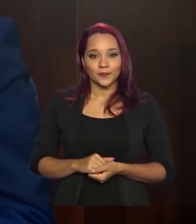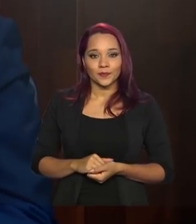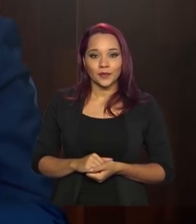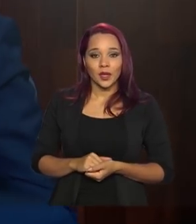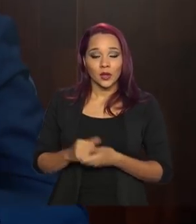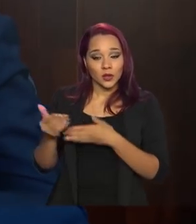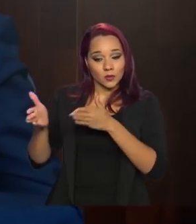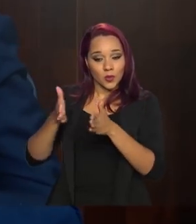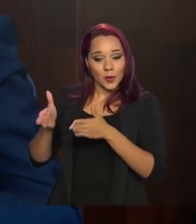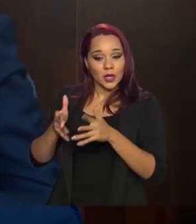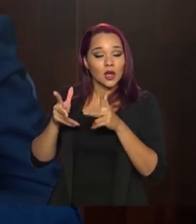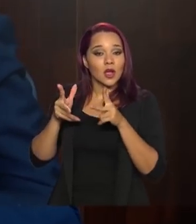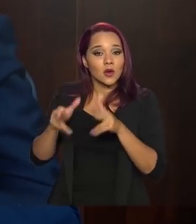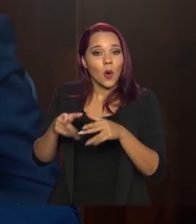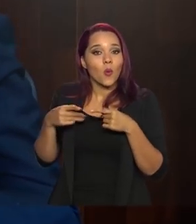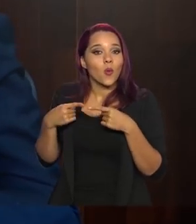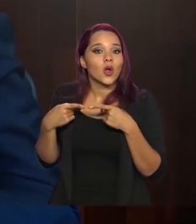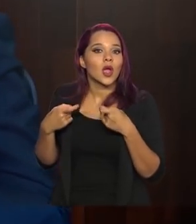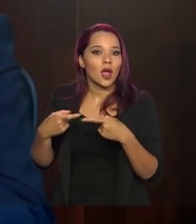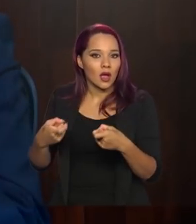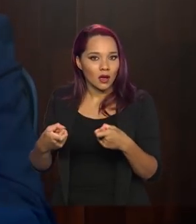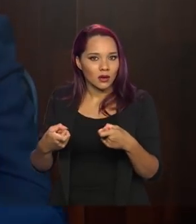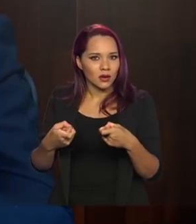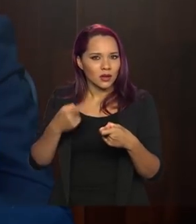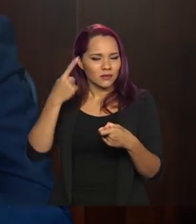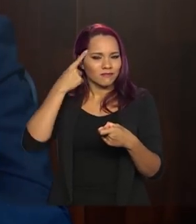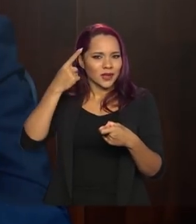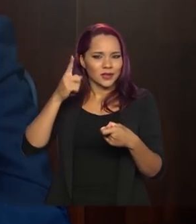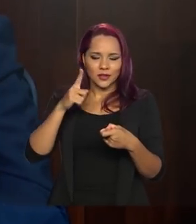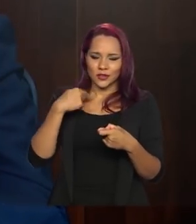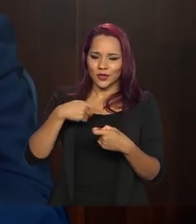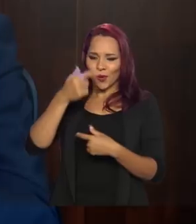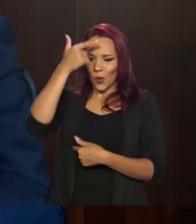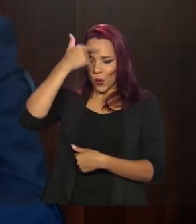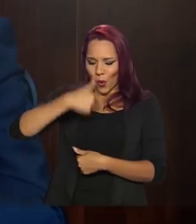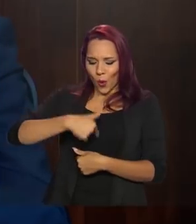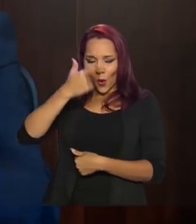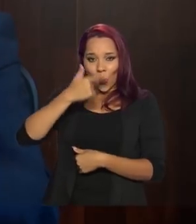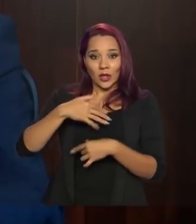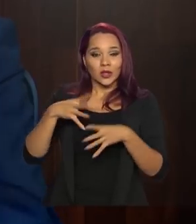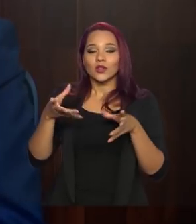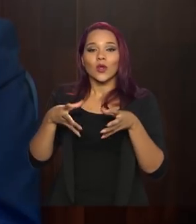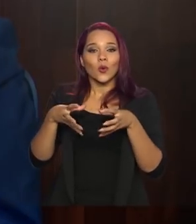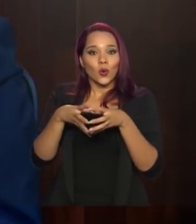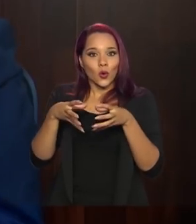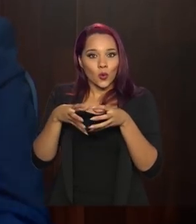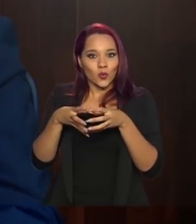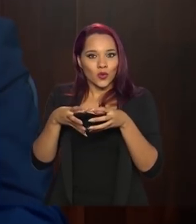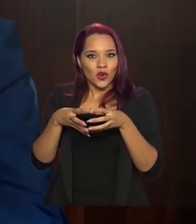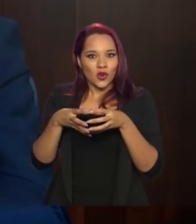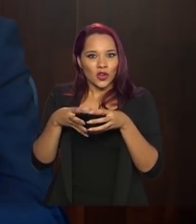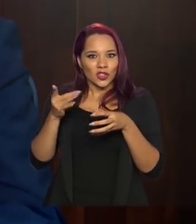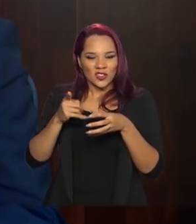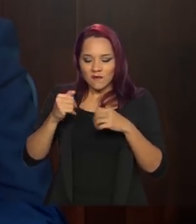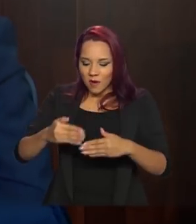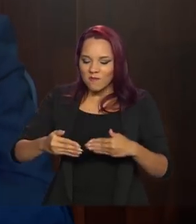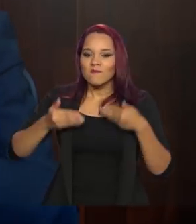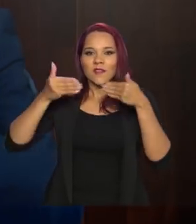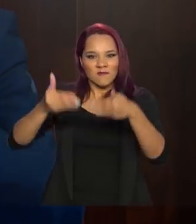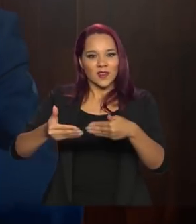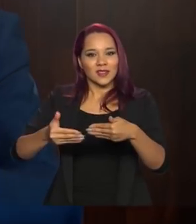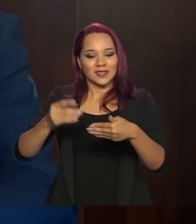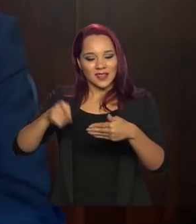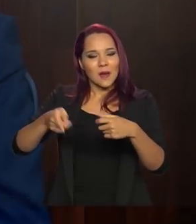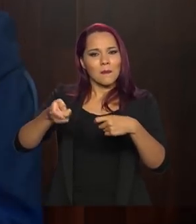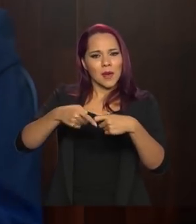nesse momento é como se fosse uma guerra. A gente tem o nosso corpo de heróis que vai para a frente de batalha, que são os médicos, os enfermeiros,